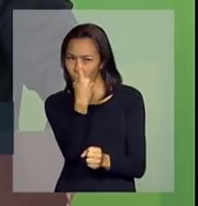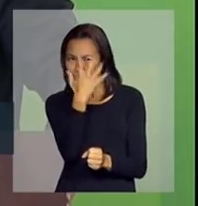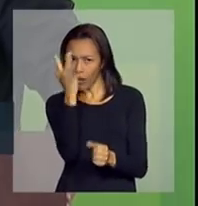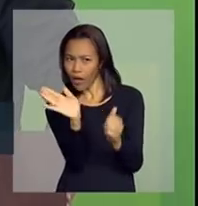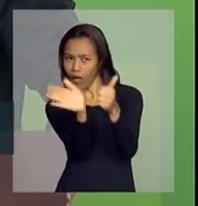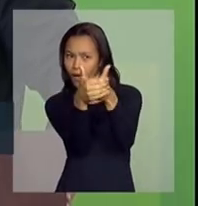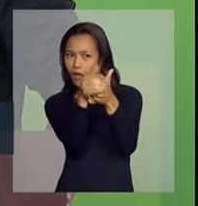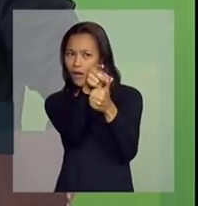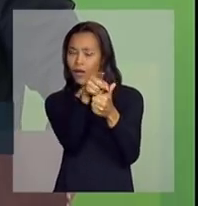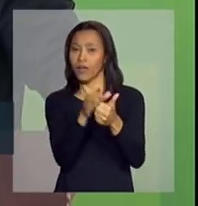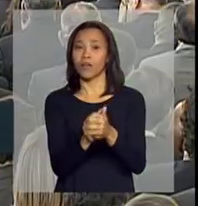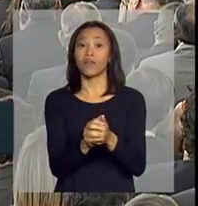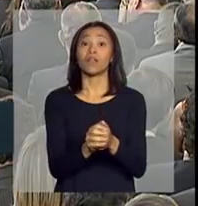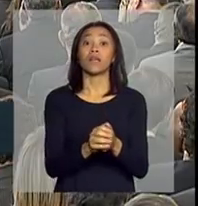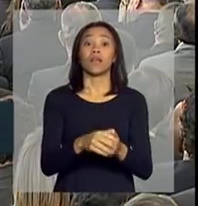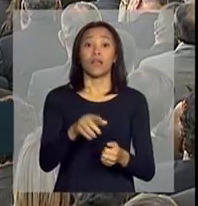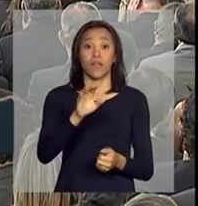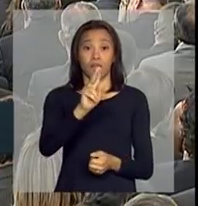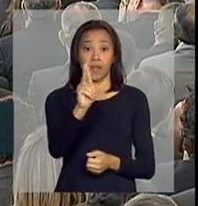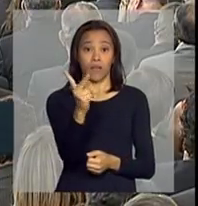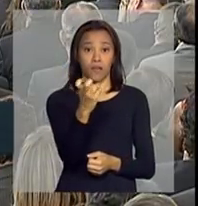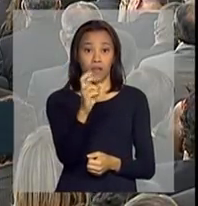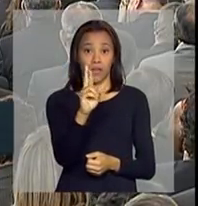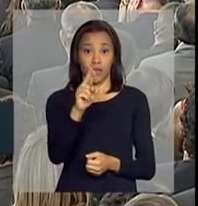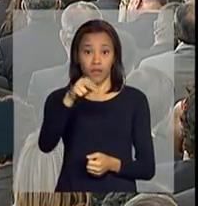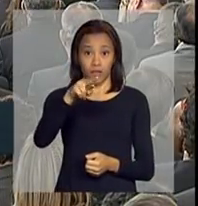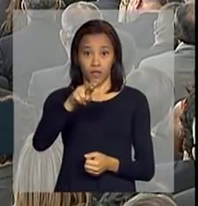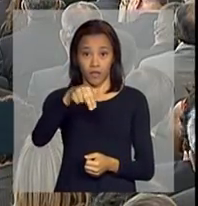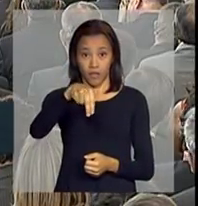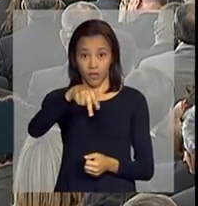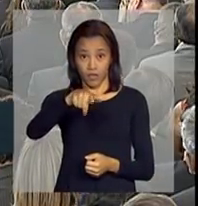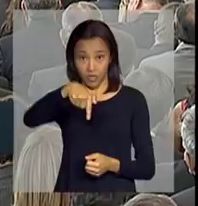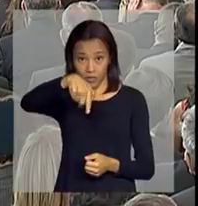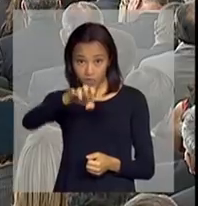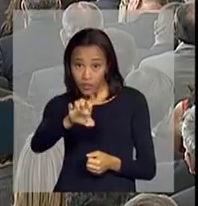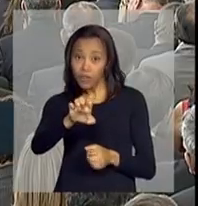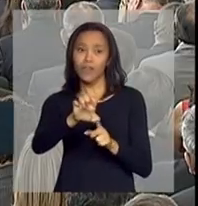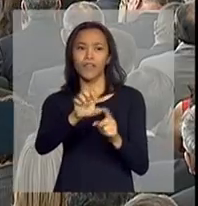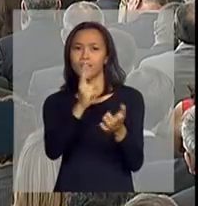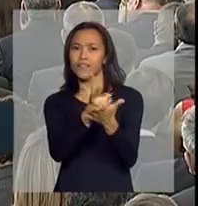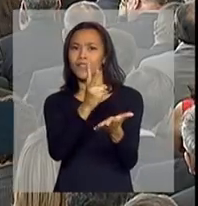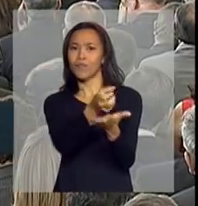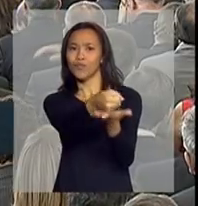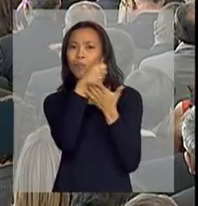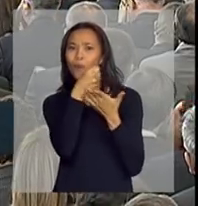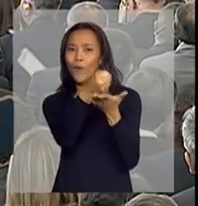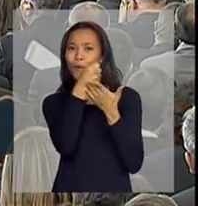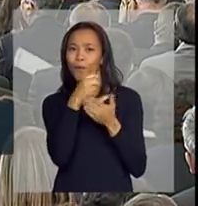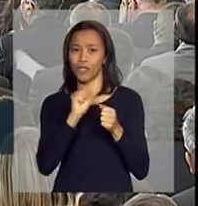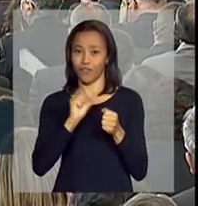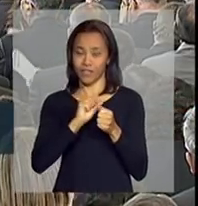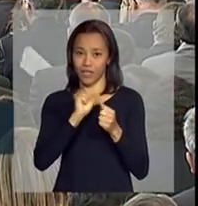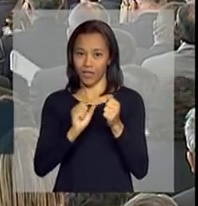o Henrique Argrives, que também muito nos ajudou para fazer o simples.